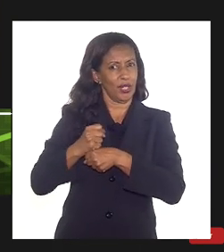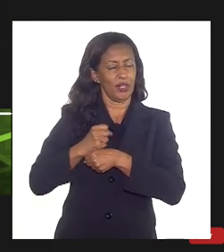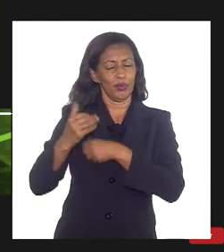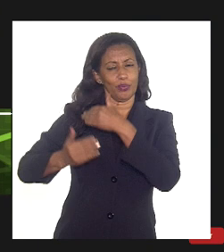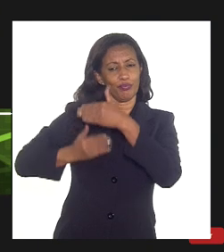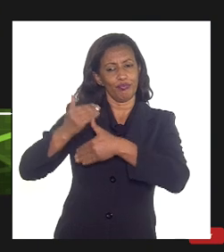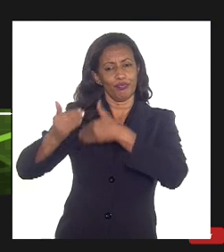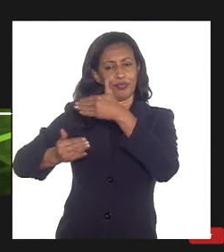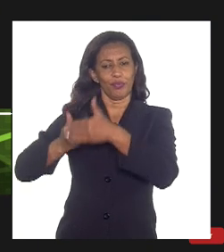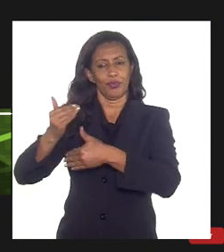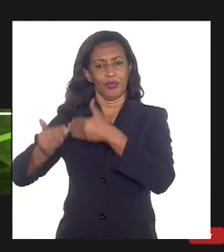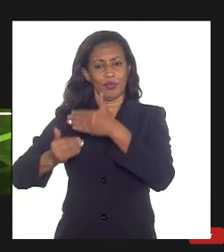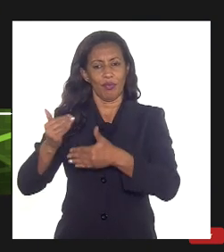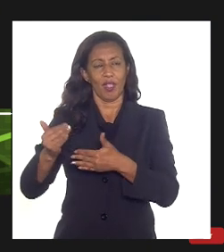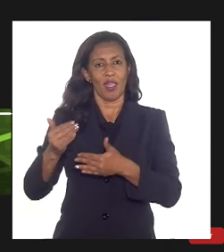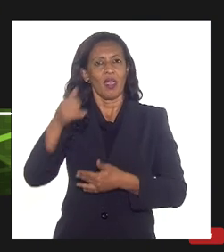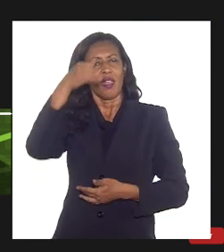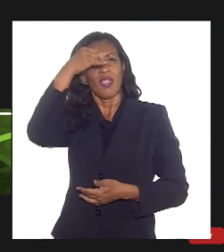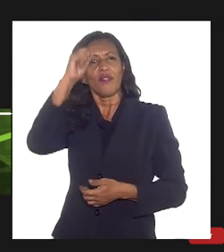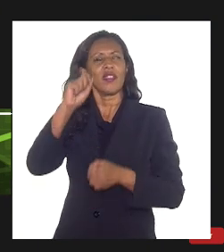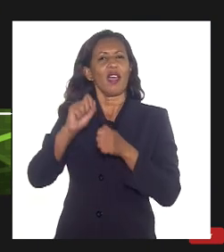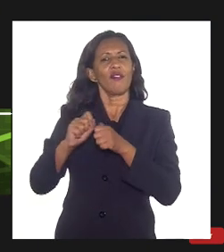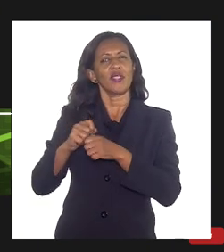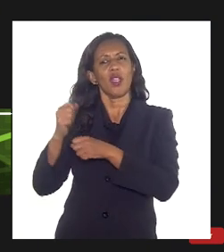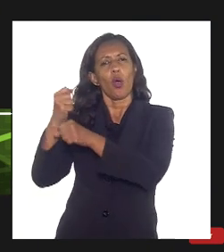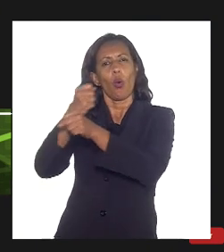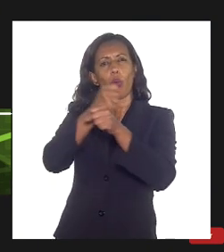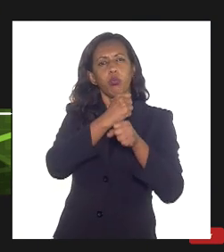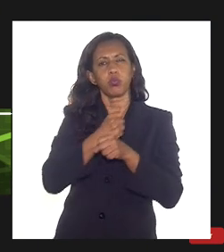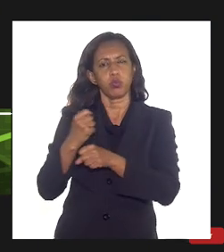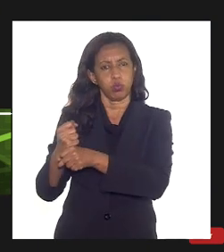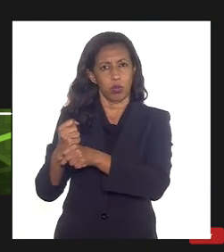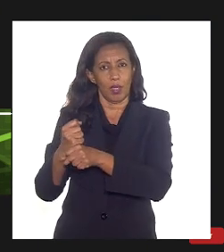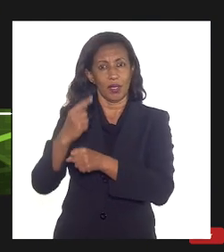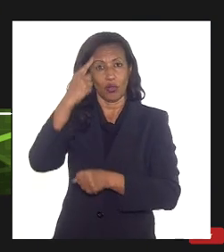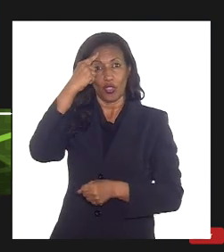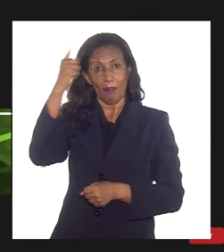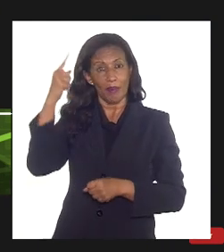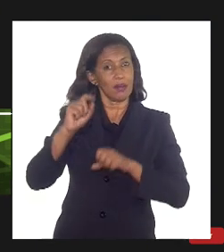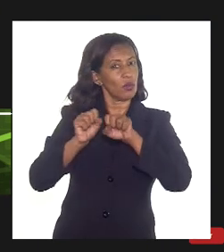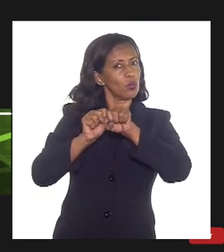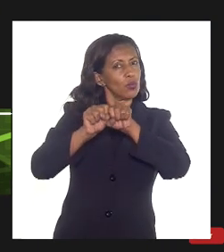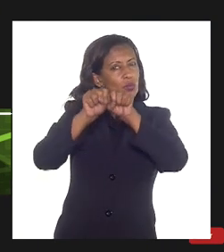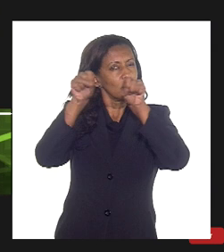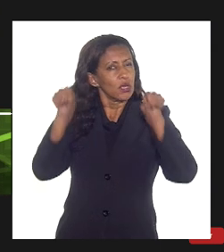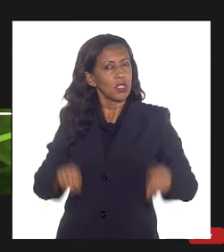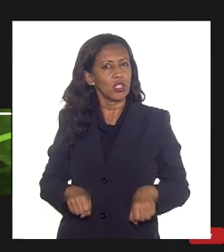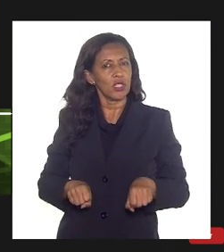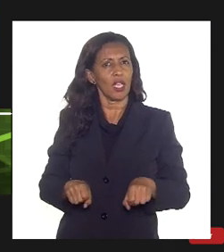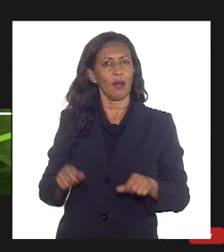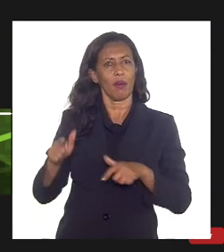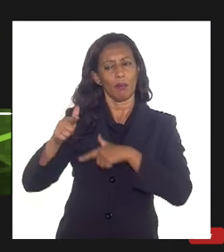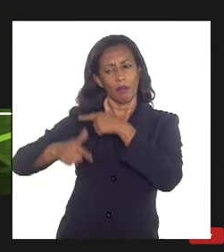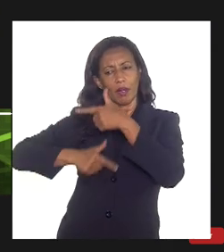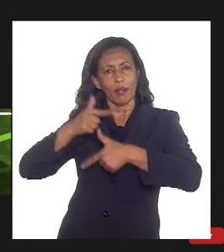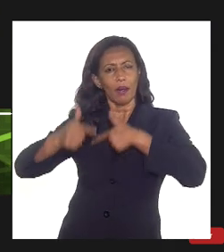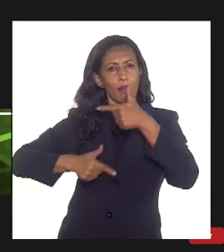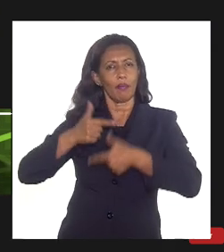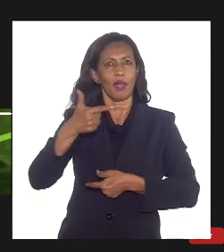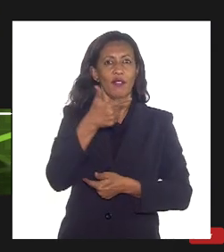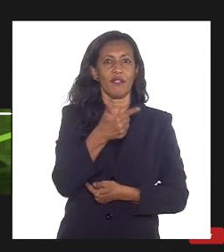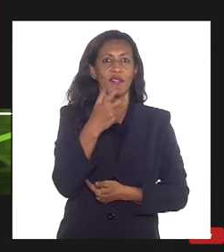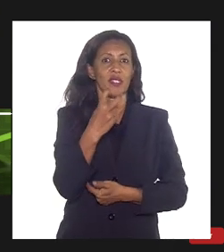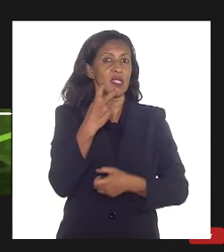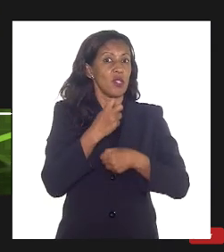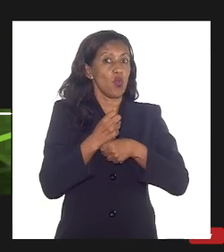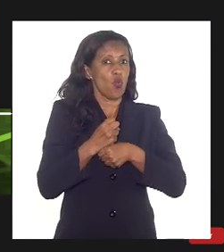fazendo muitas alterações lá na plataforma então eu já penso o sistema para ele produzir durante esses 25 anos esse é um